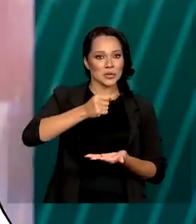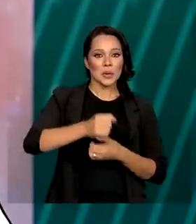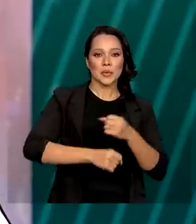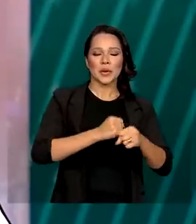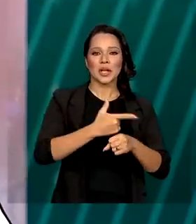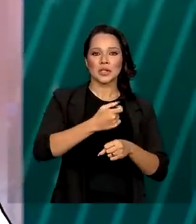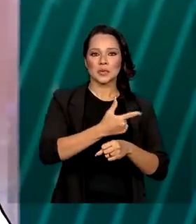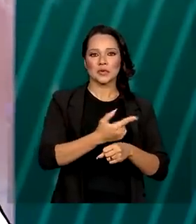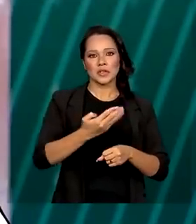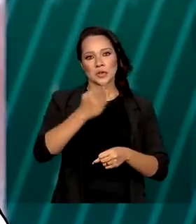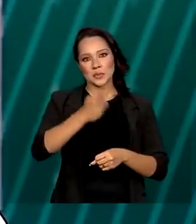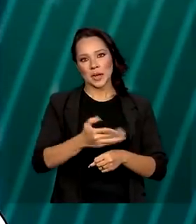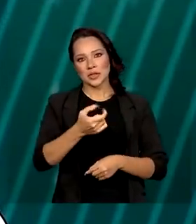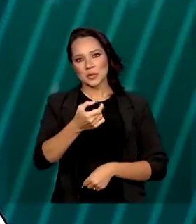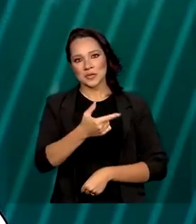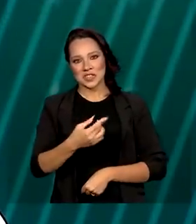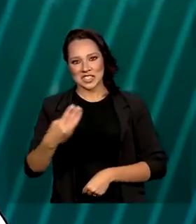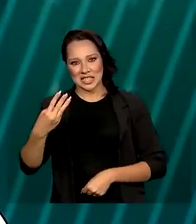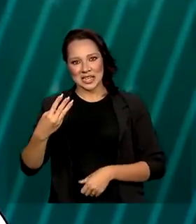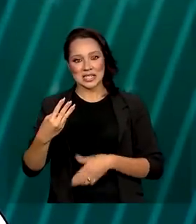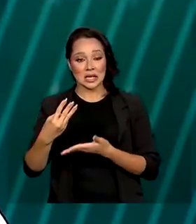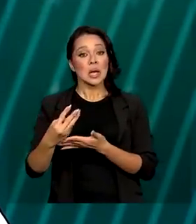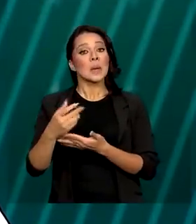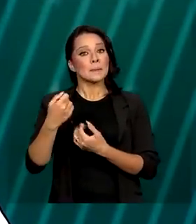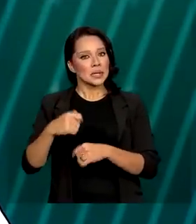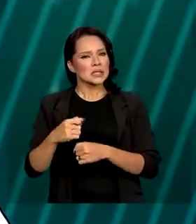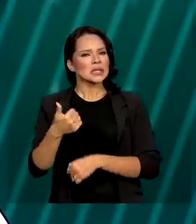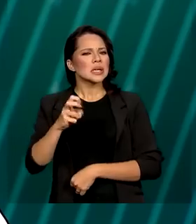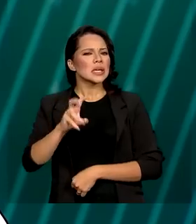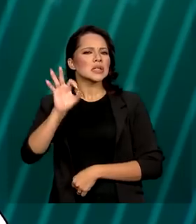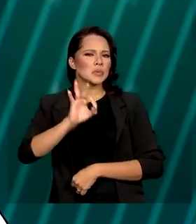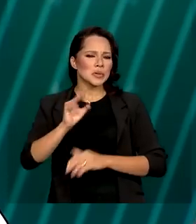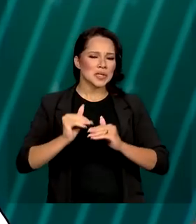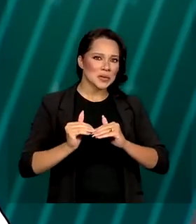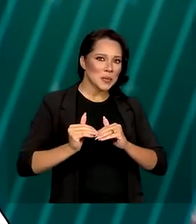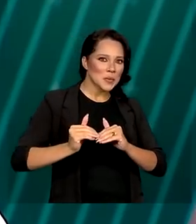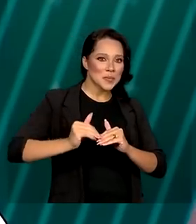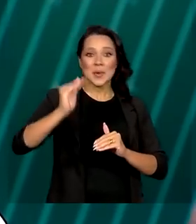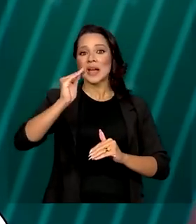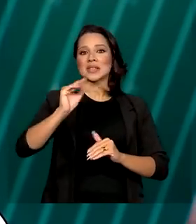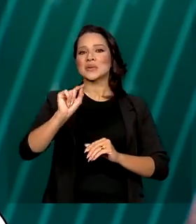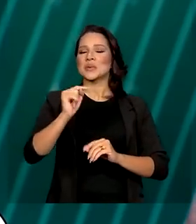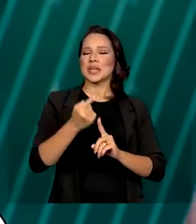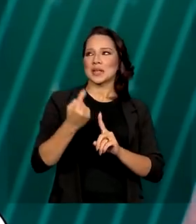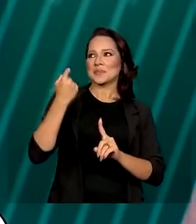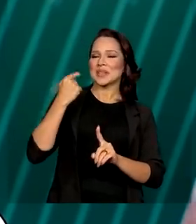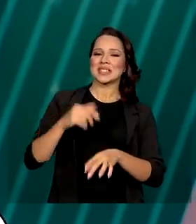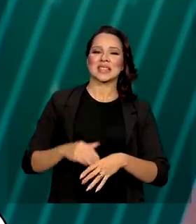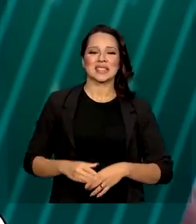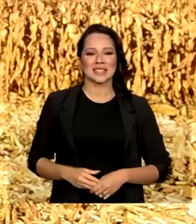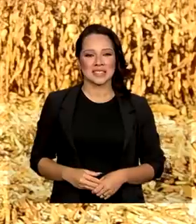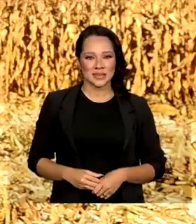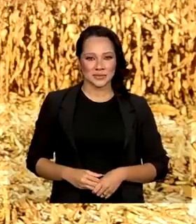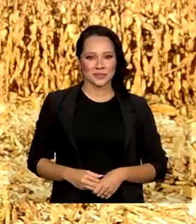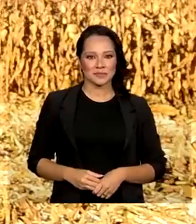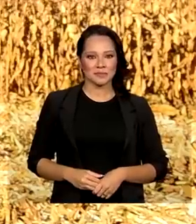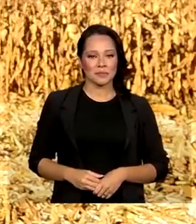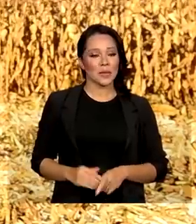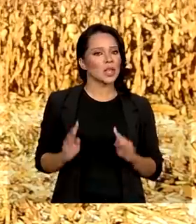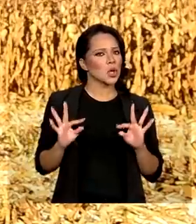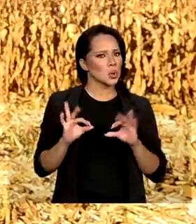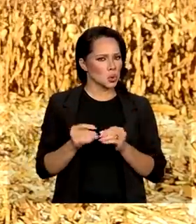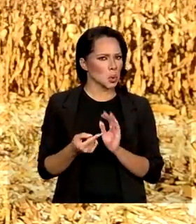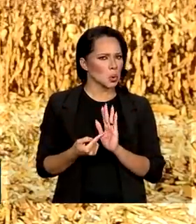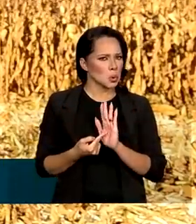para 2022-2023 deverá ser 15% maior do que a anterior. Tudo